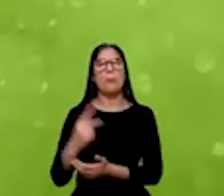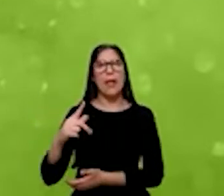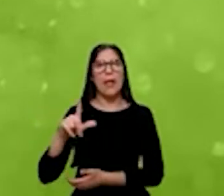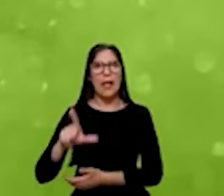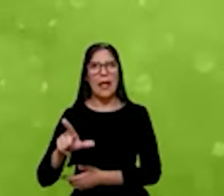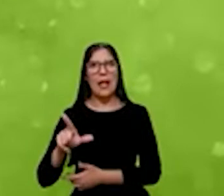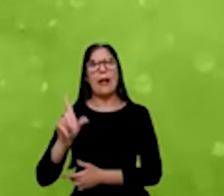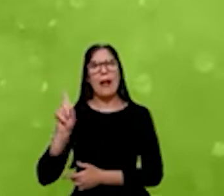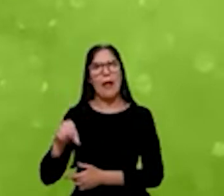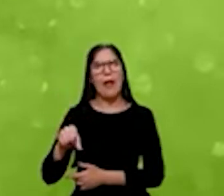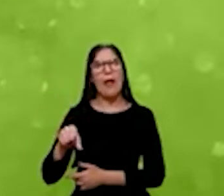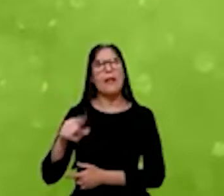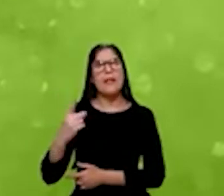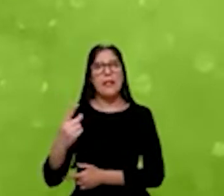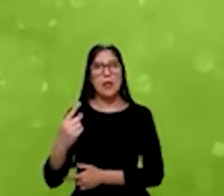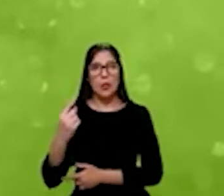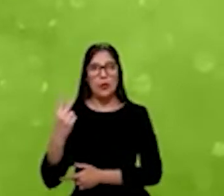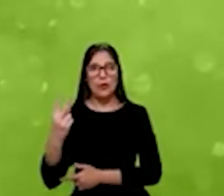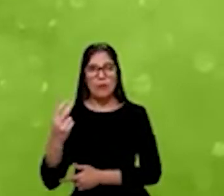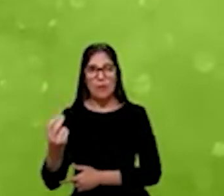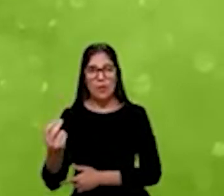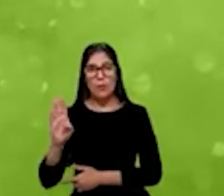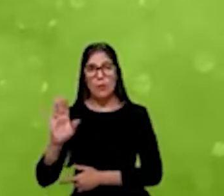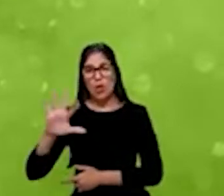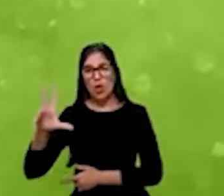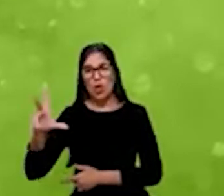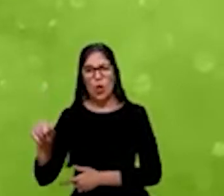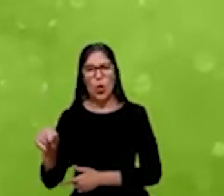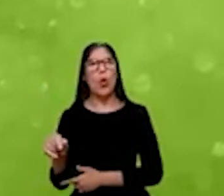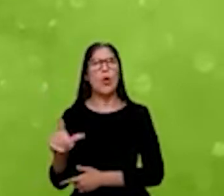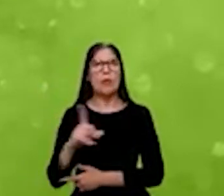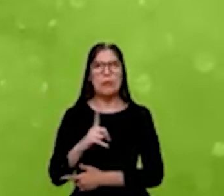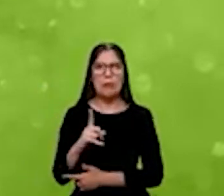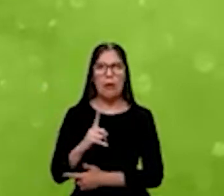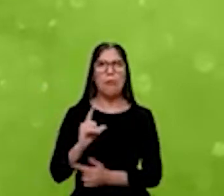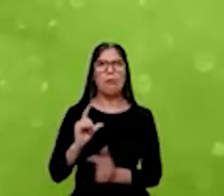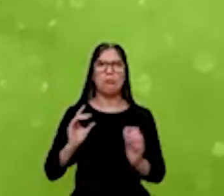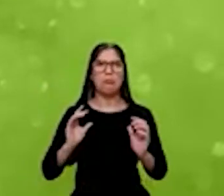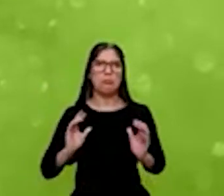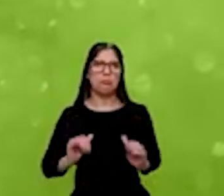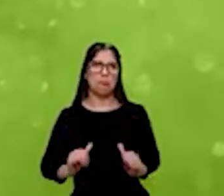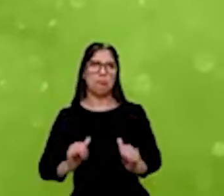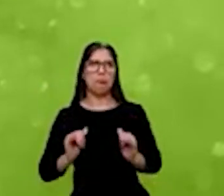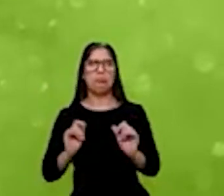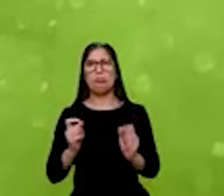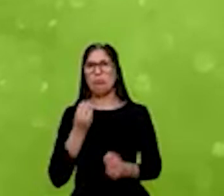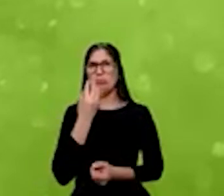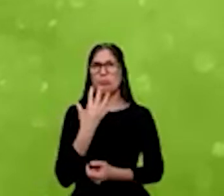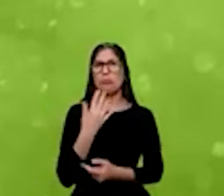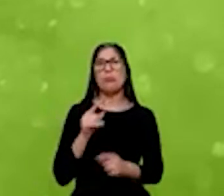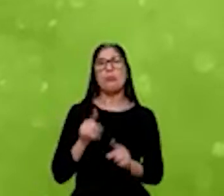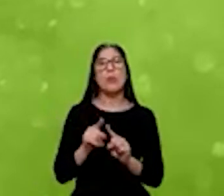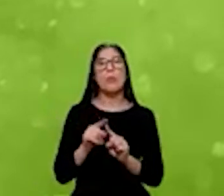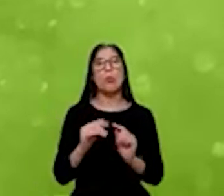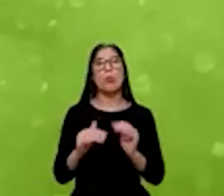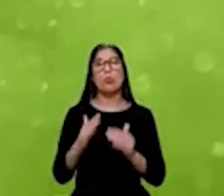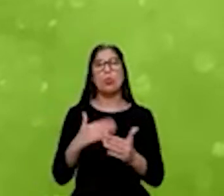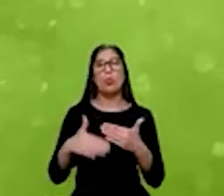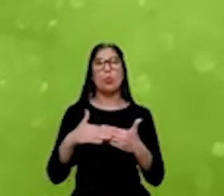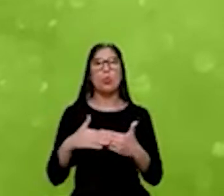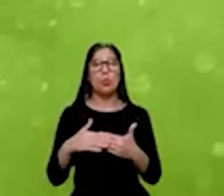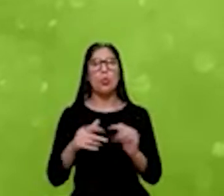líquido de 120 bilhões. Uma basileia bastante confortável. E fazendo tudo isso, essa